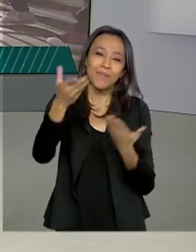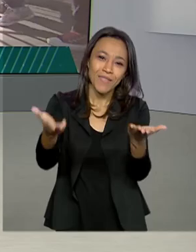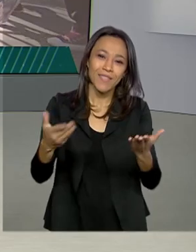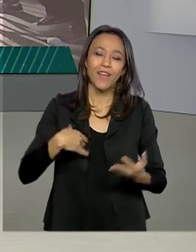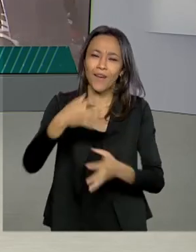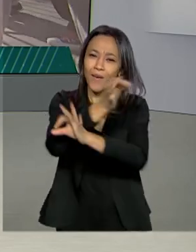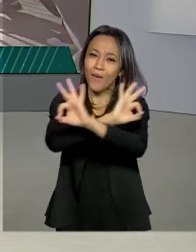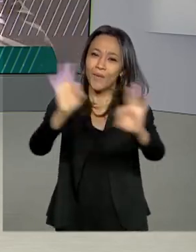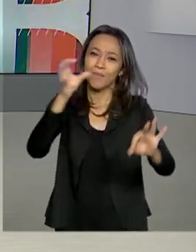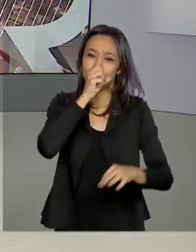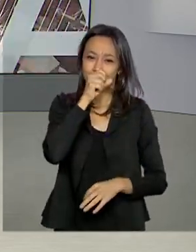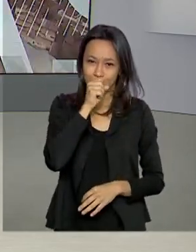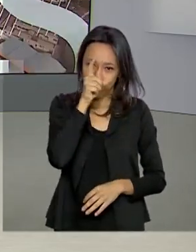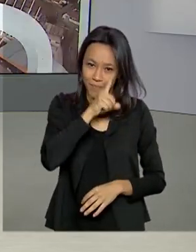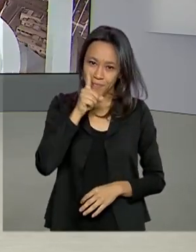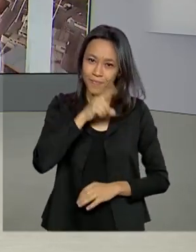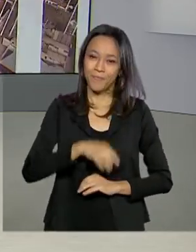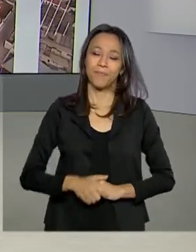e um ótimo fim de semana.